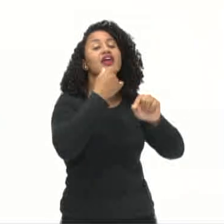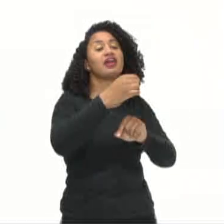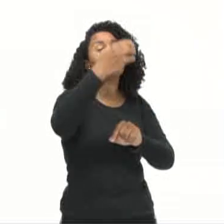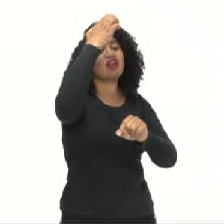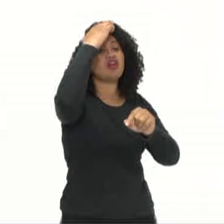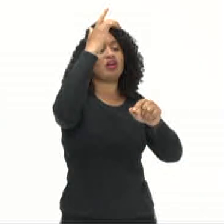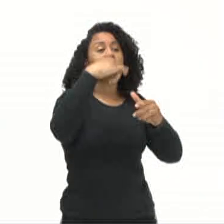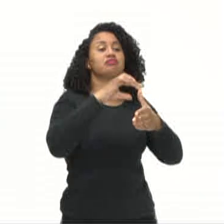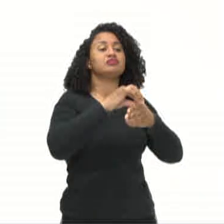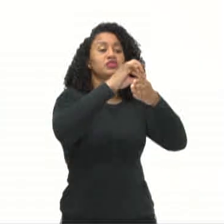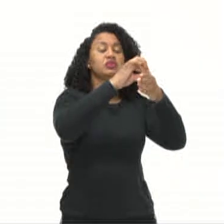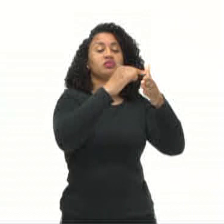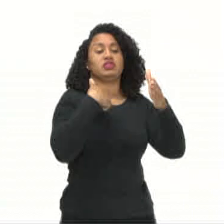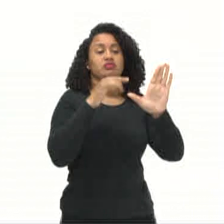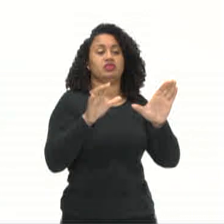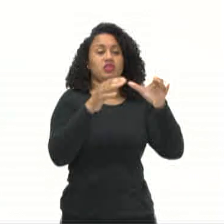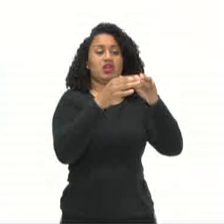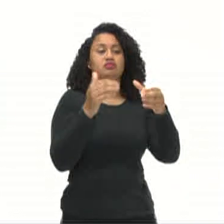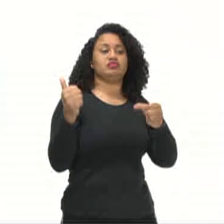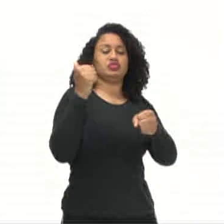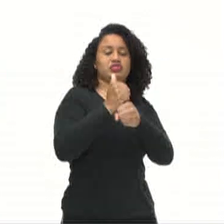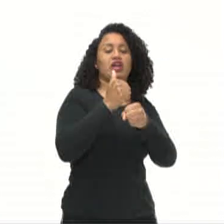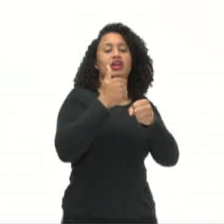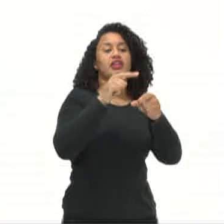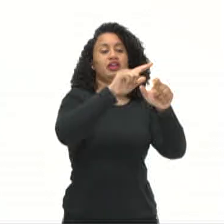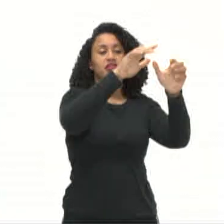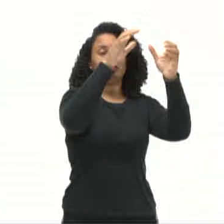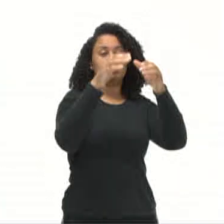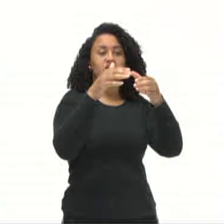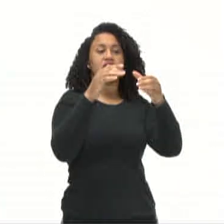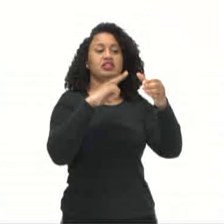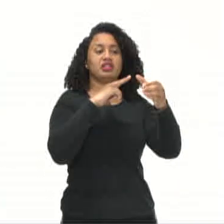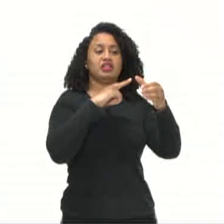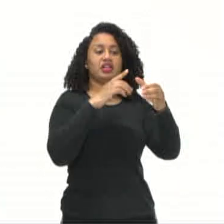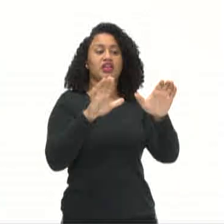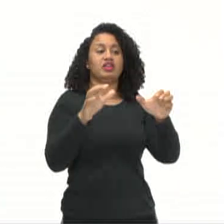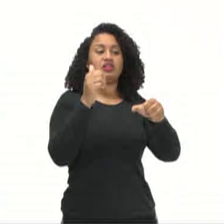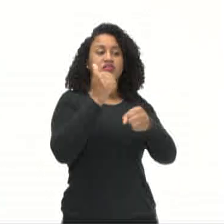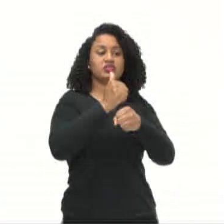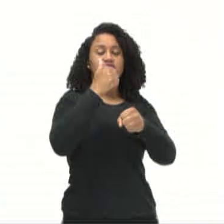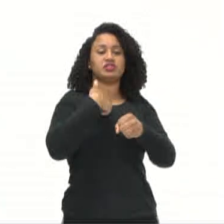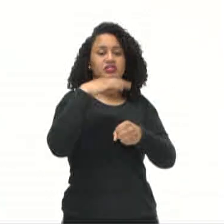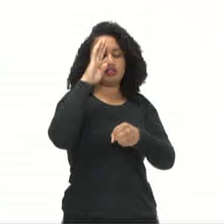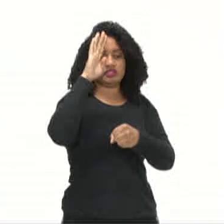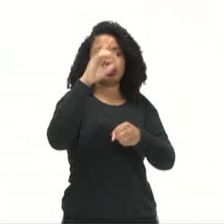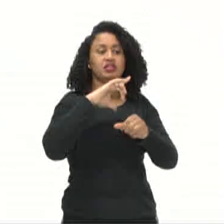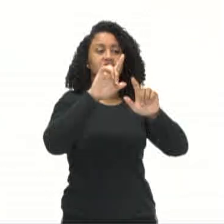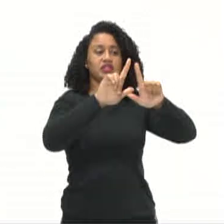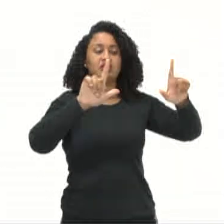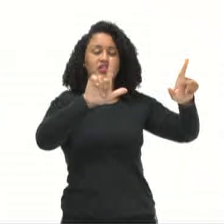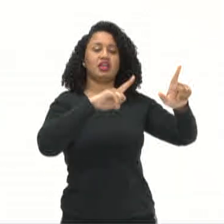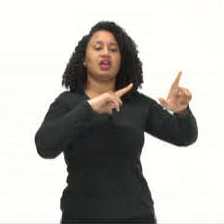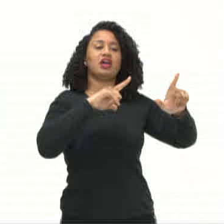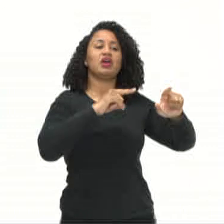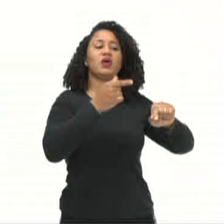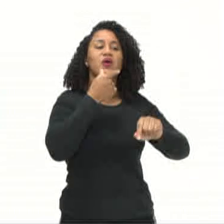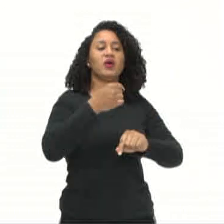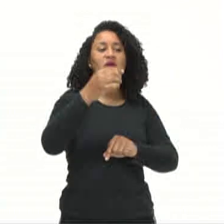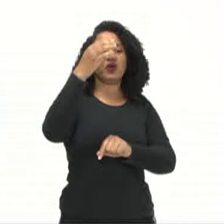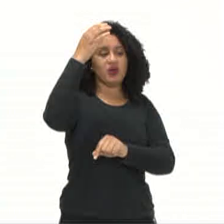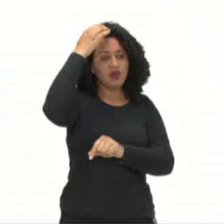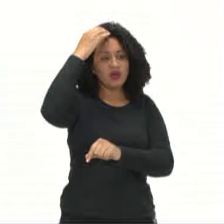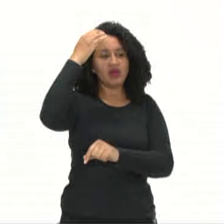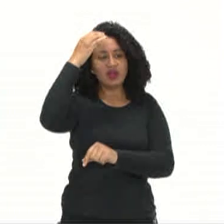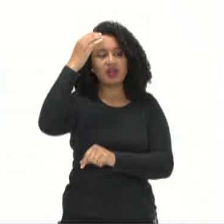o líder da comunidade, chefe militar. Aqui vocês têm um relevo, uma imagem do rei Assurbanipal II,